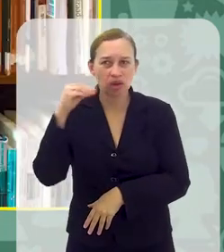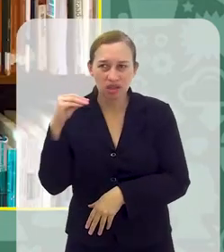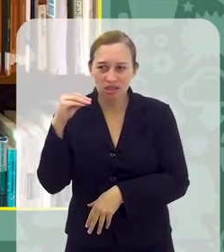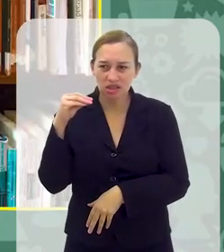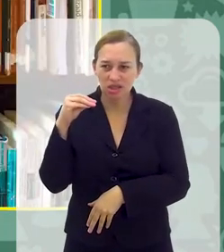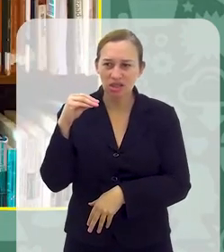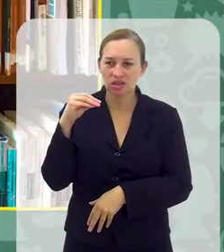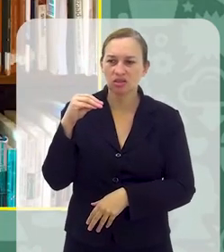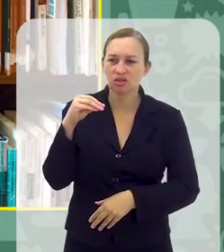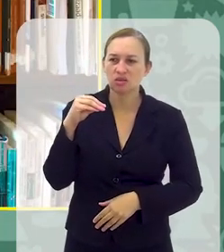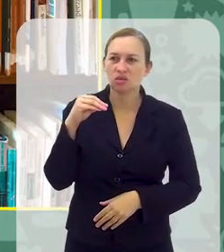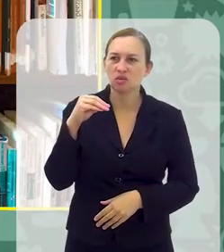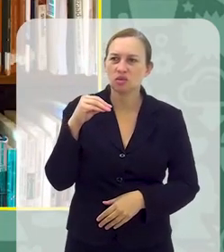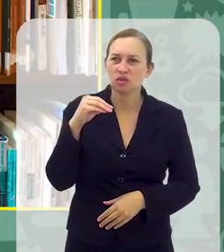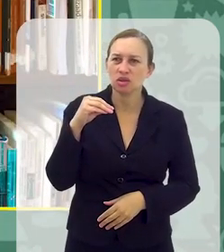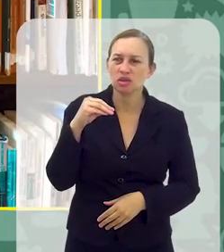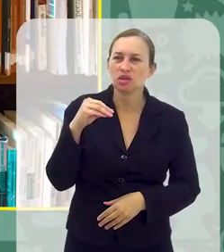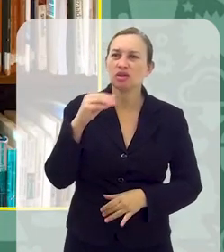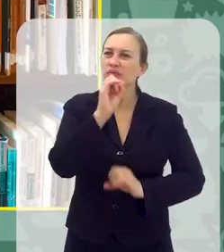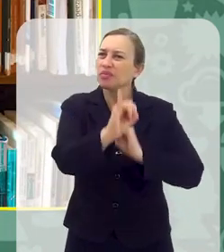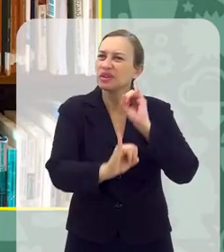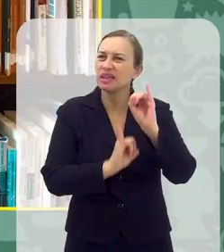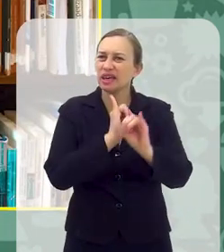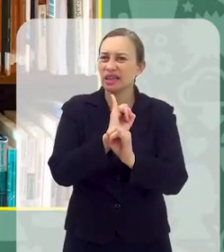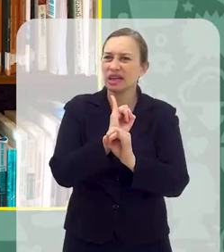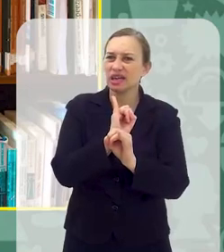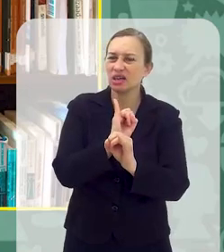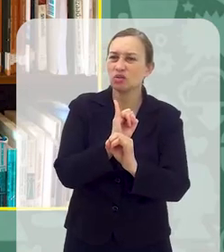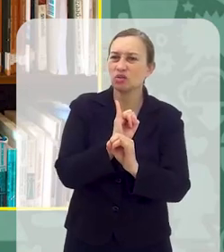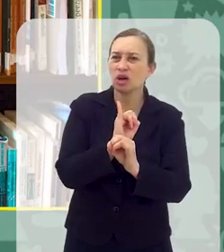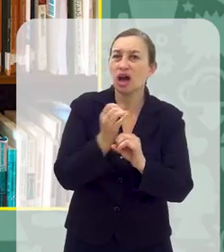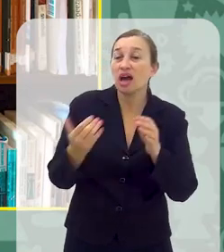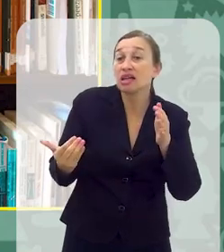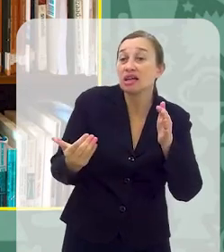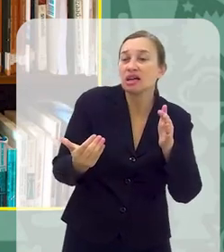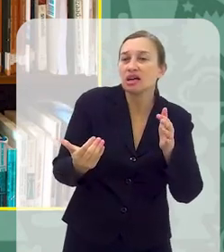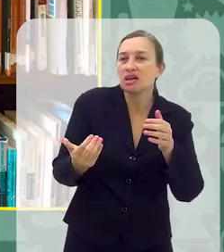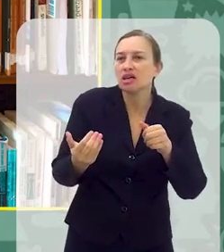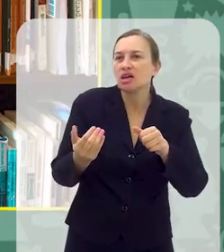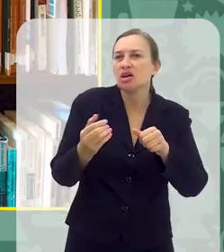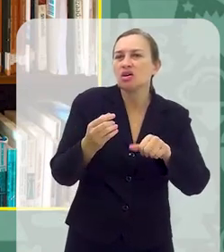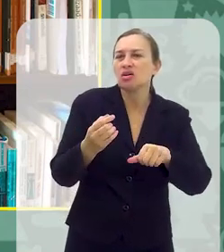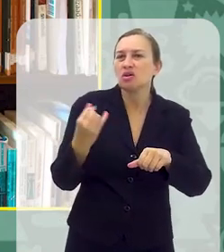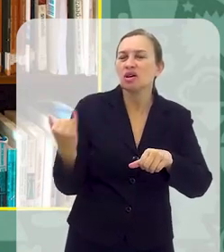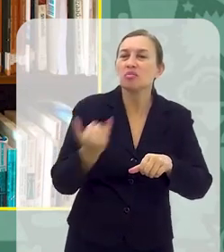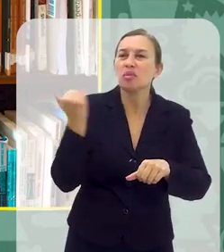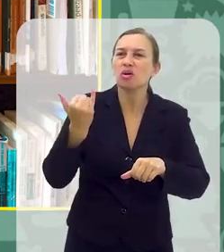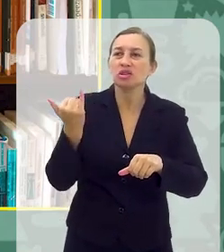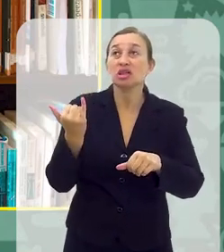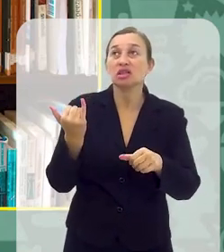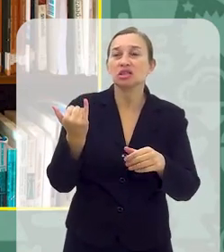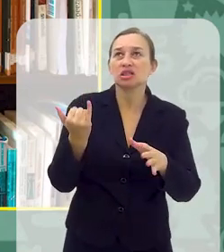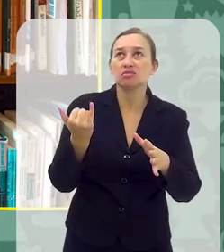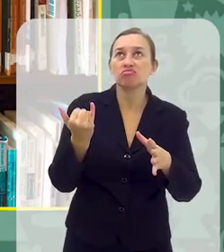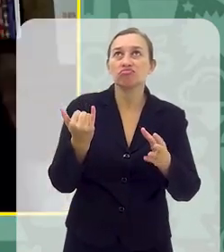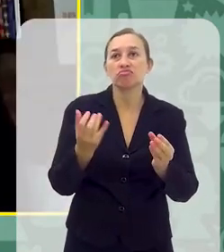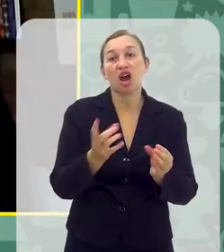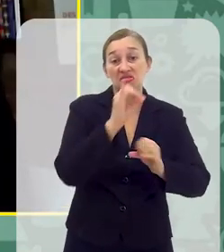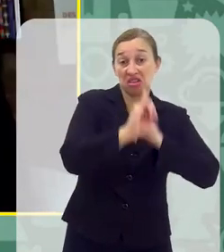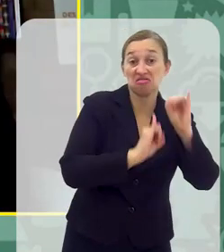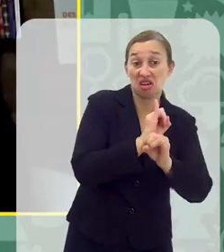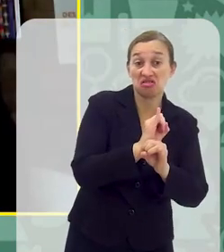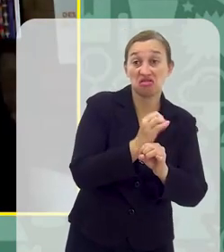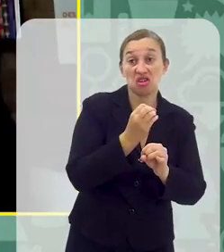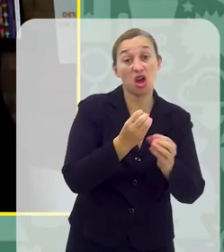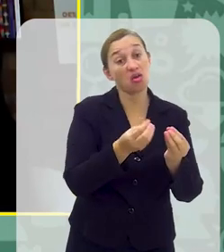adolescentes Eles já possuem ali seus perfis na internet E até que ponto a rede social e a internet pode ser prejudicial para